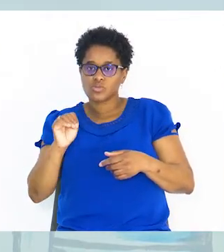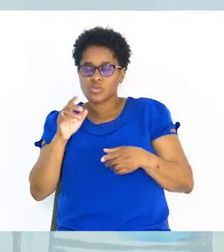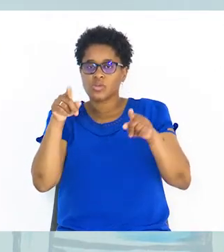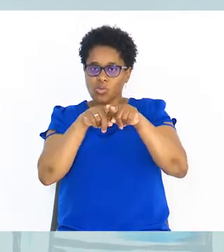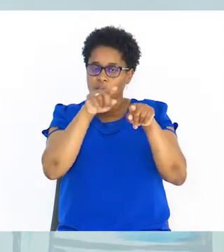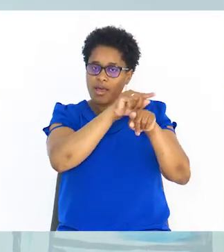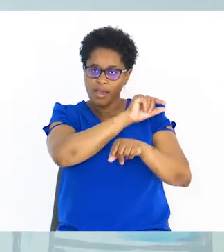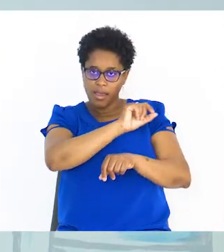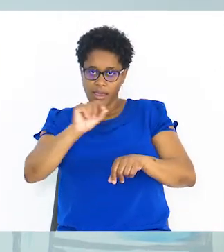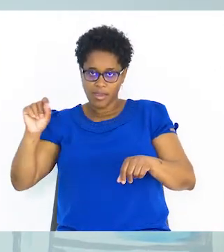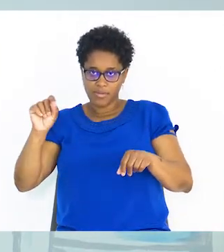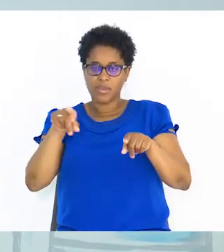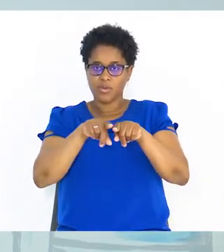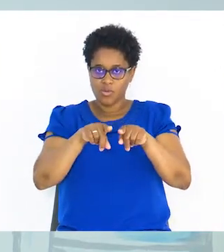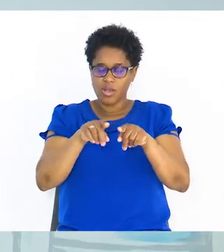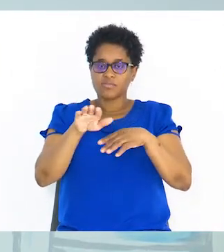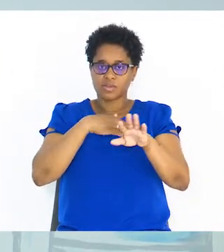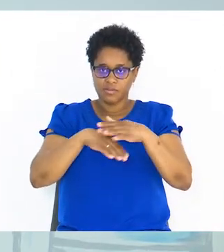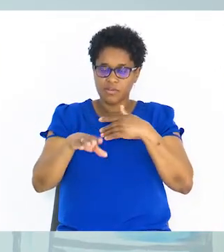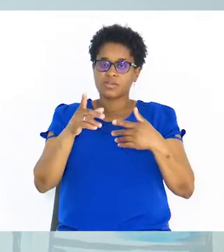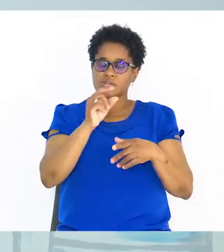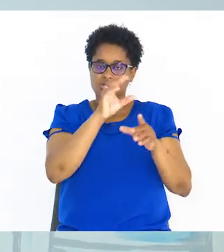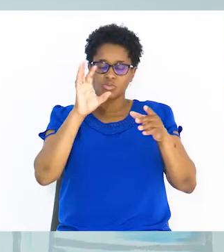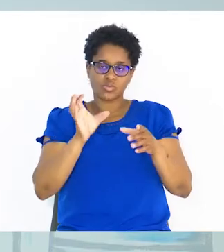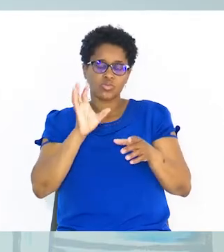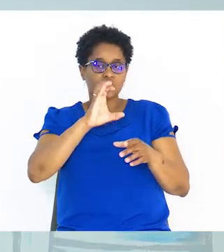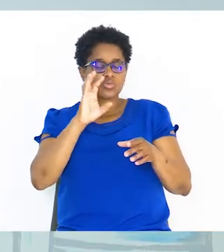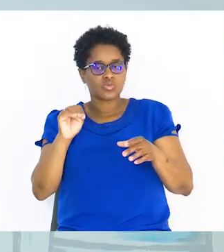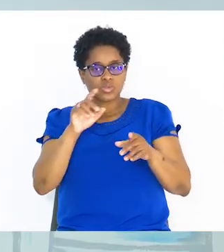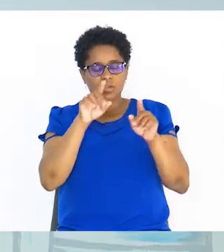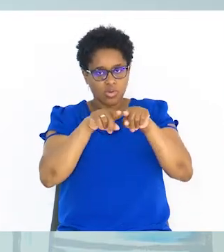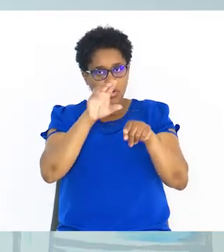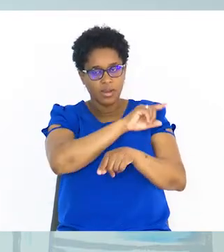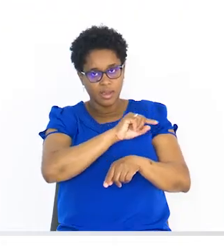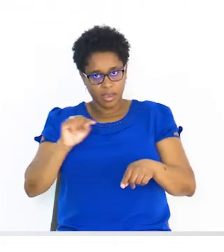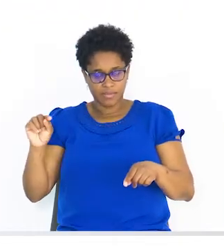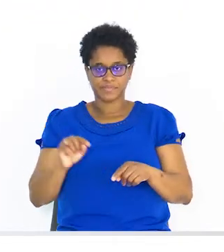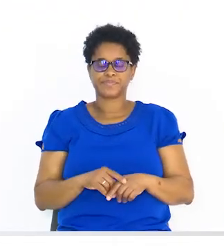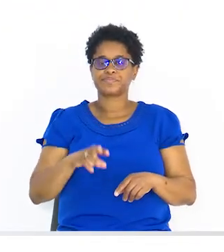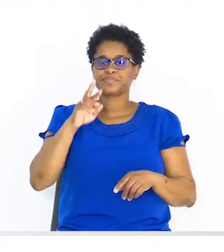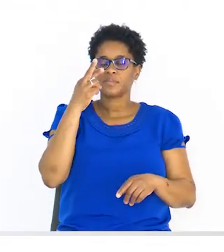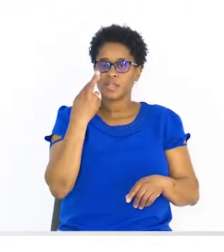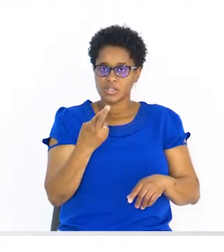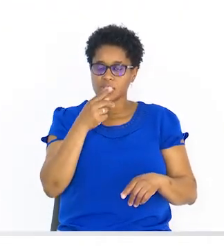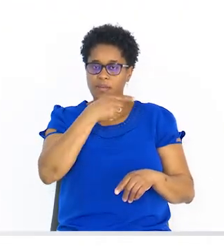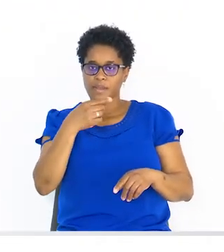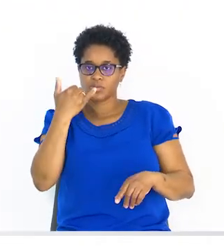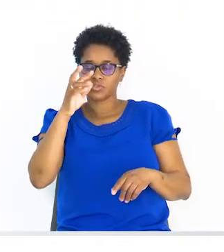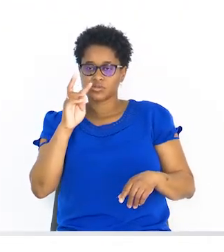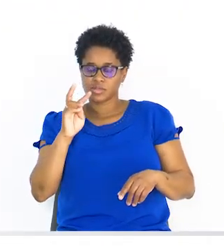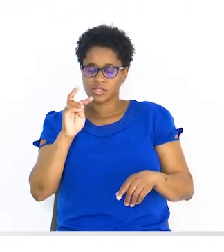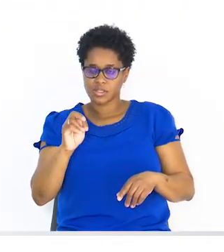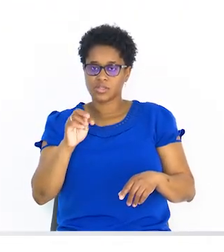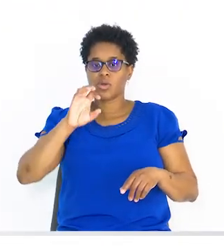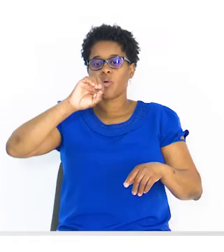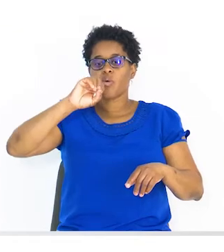reta. Vamos representar os conjuntos soluções na mesma reta. x menos 2 sobre 3,